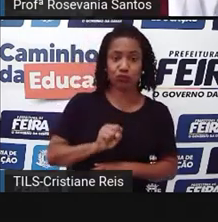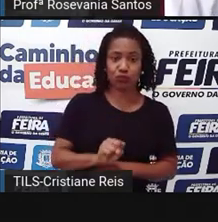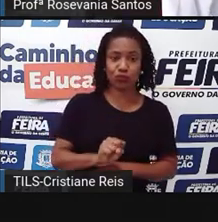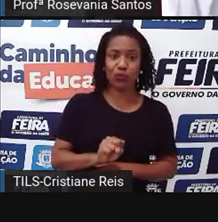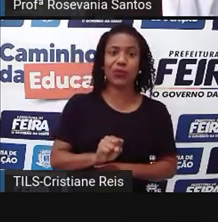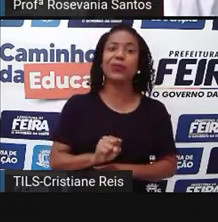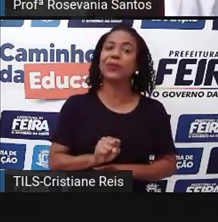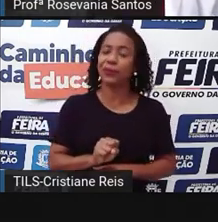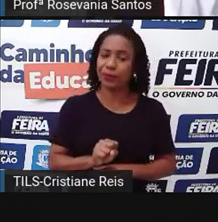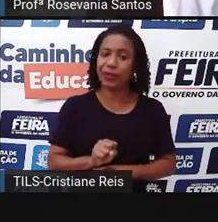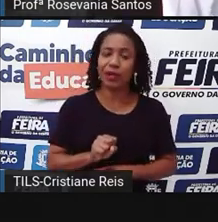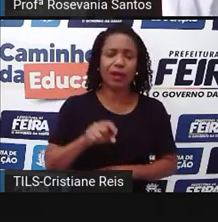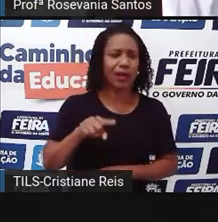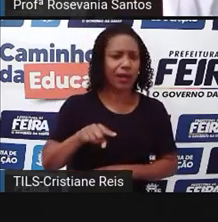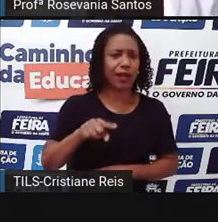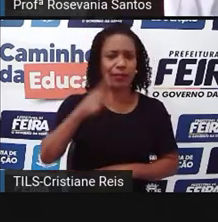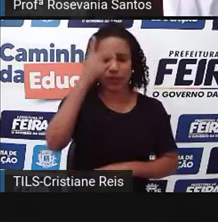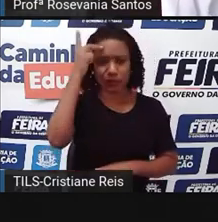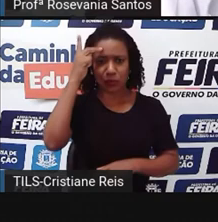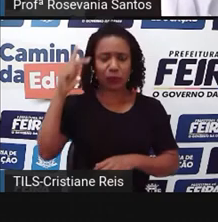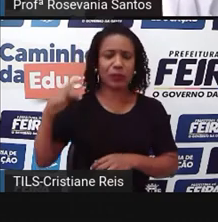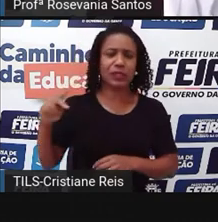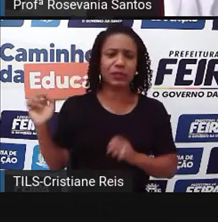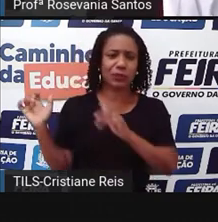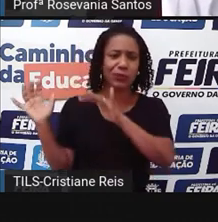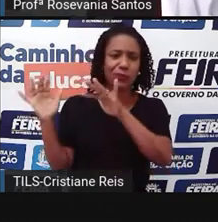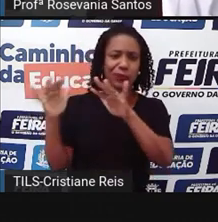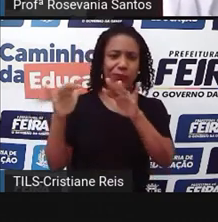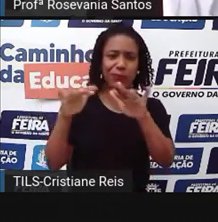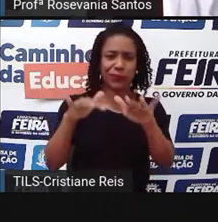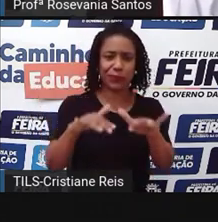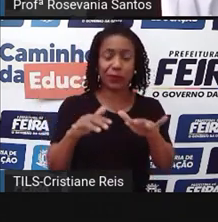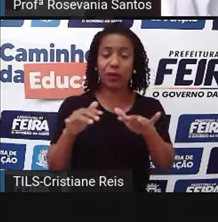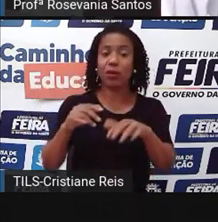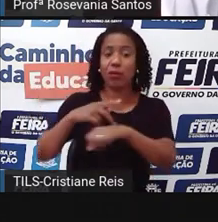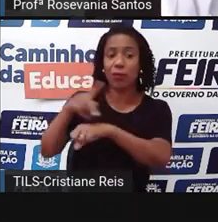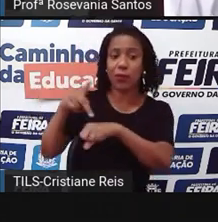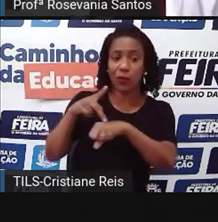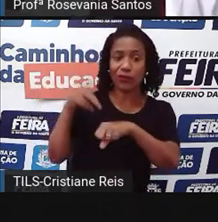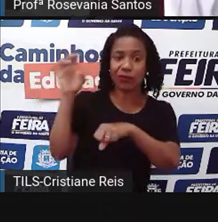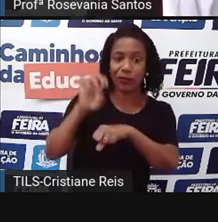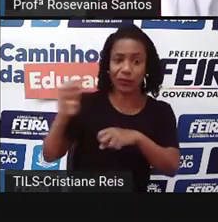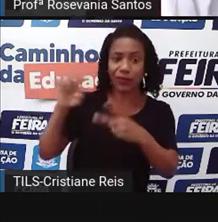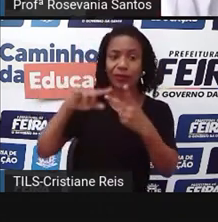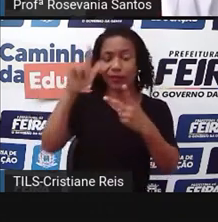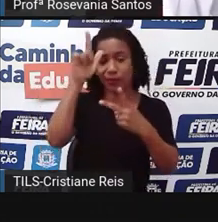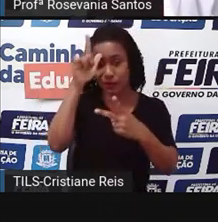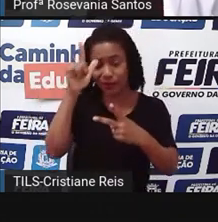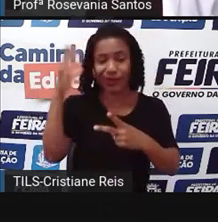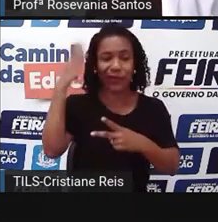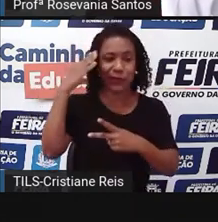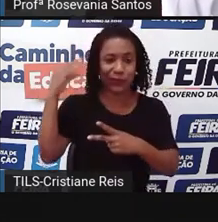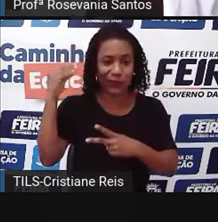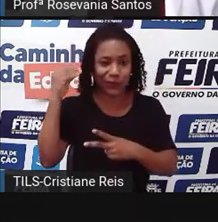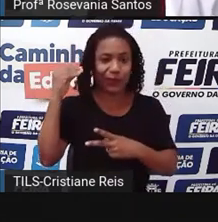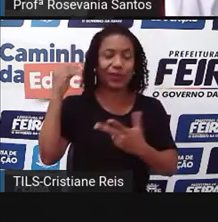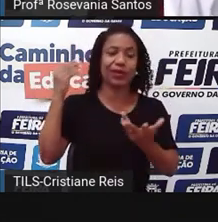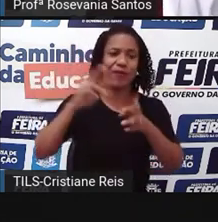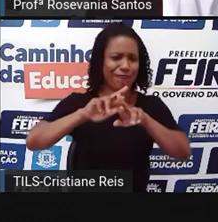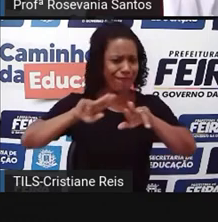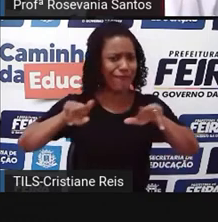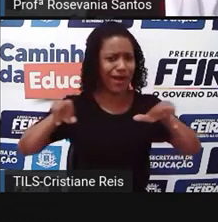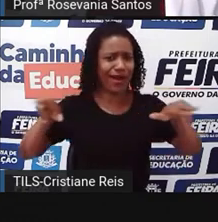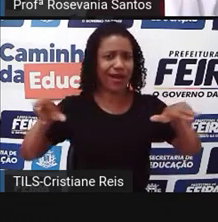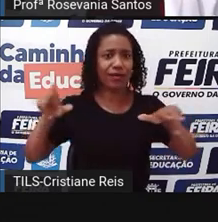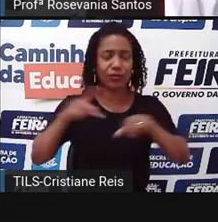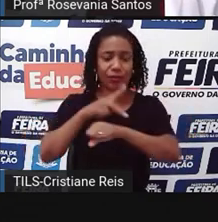seu processo de colonização teve mais influência de outros povos europeus, como italianos, alemães, holandeses, ucranianos,